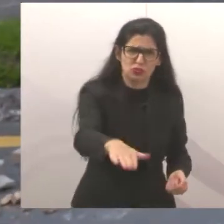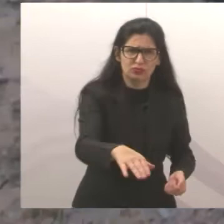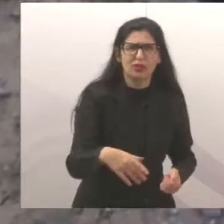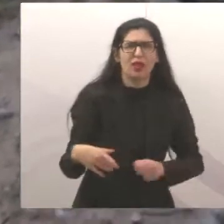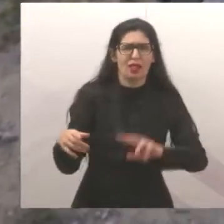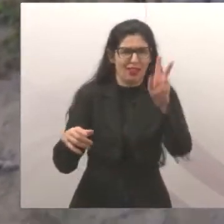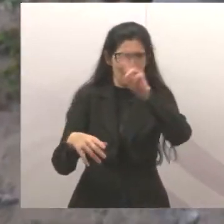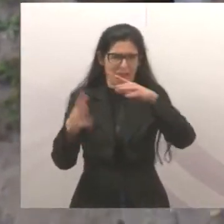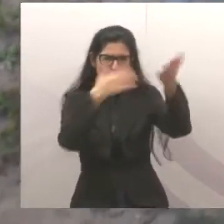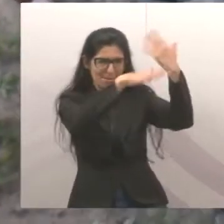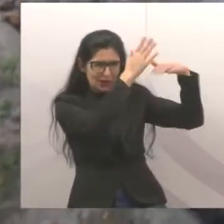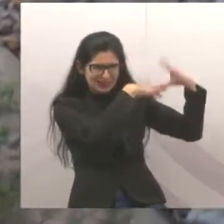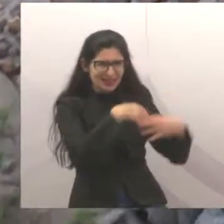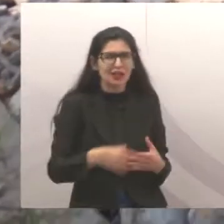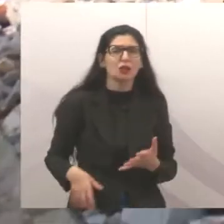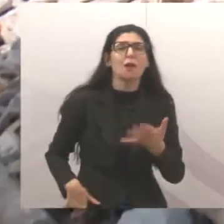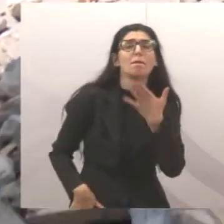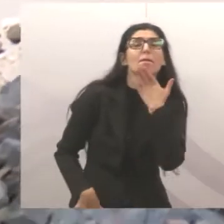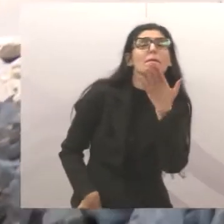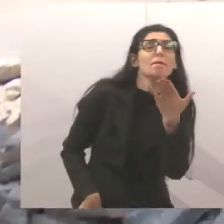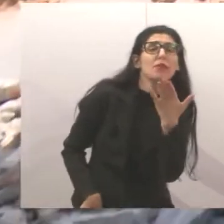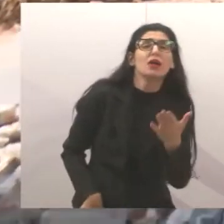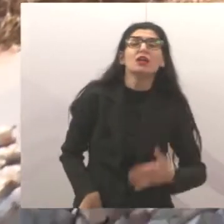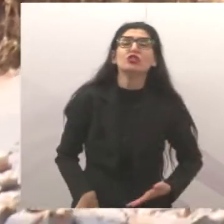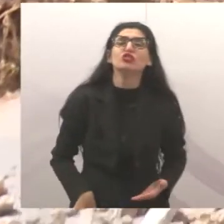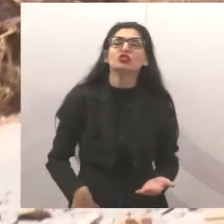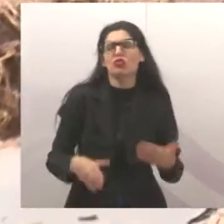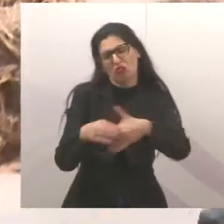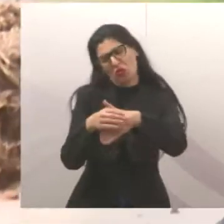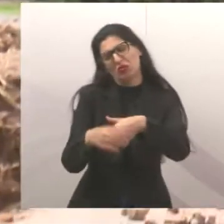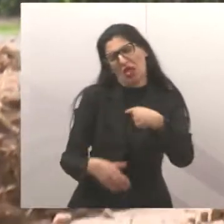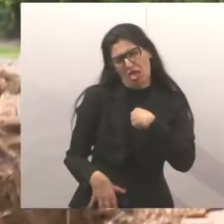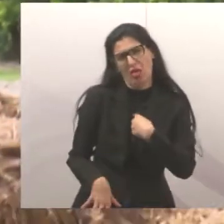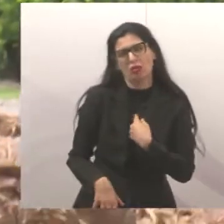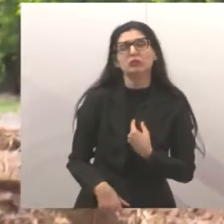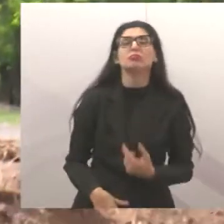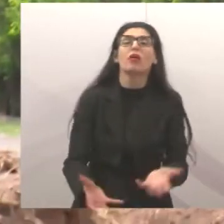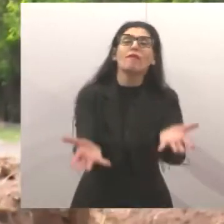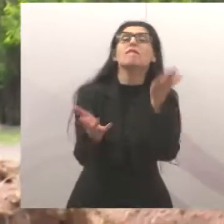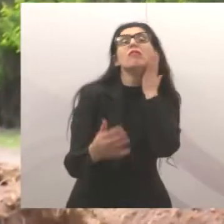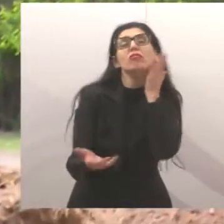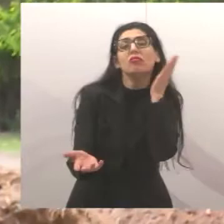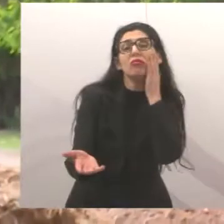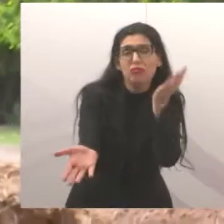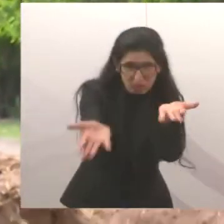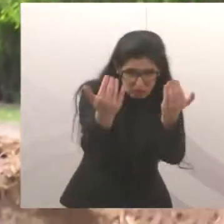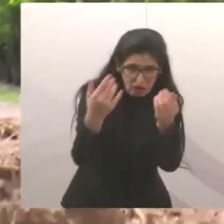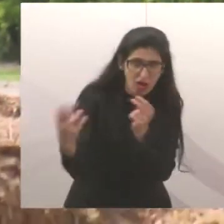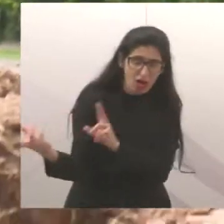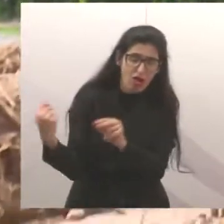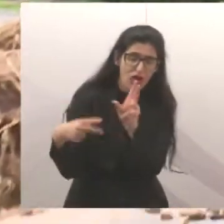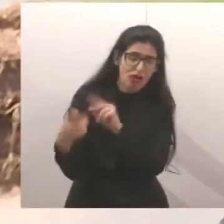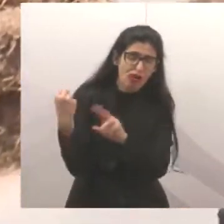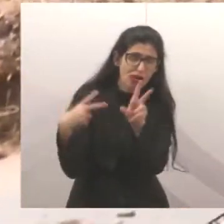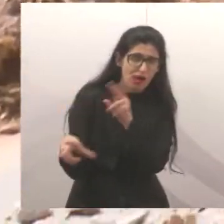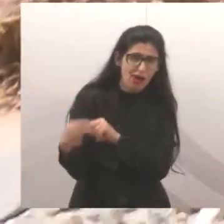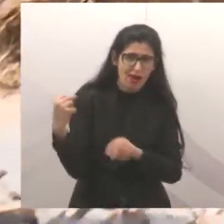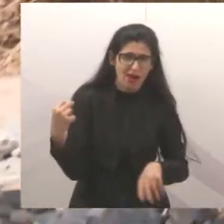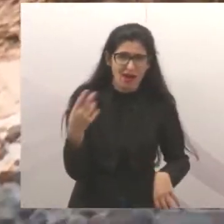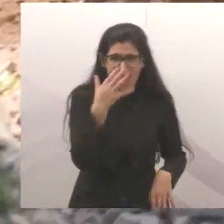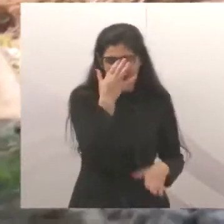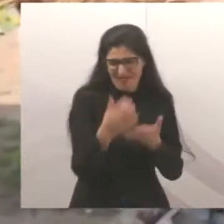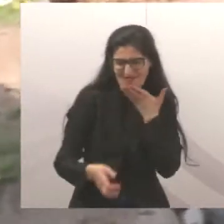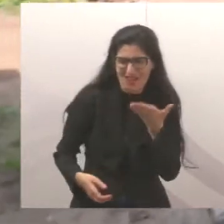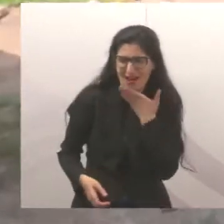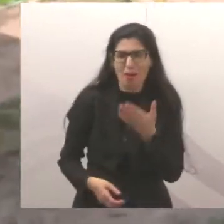de pedir voto, eu queria conversar com eles direitinho. Porque para nós é difícil, mas para eles não é, rapaz. Para nós é difícil, mas para eles tem facilidade, não tem? Tem,